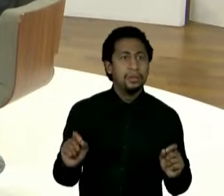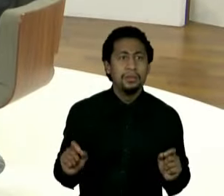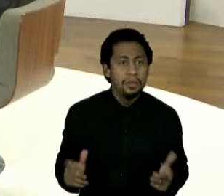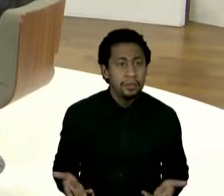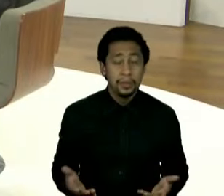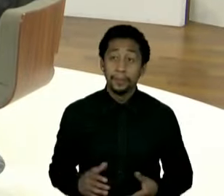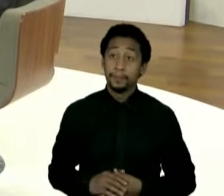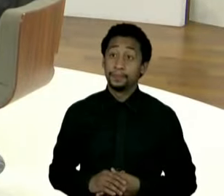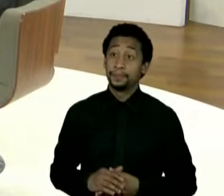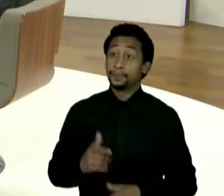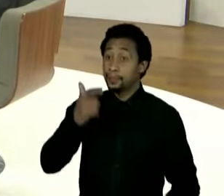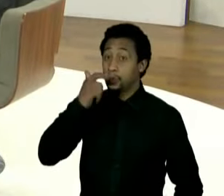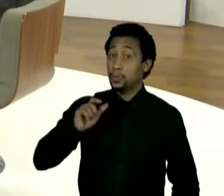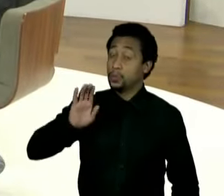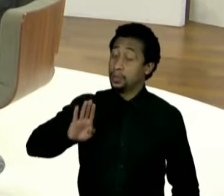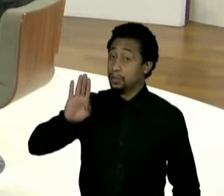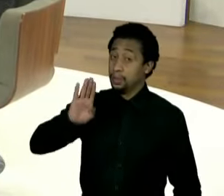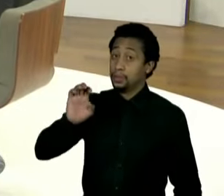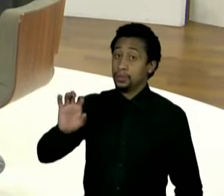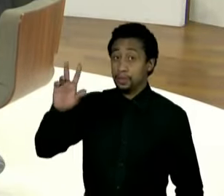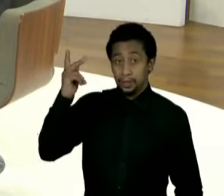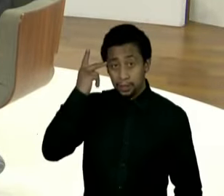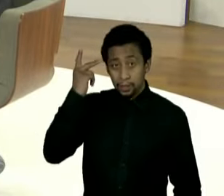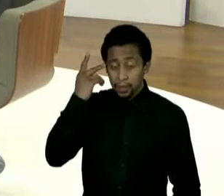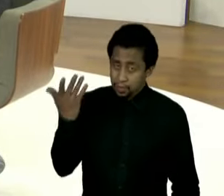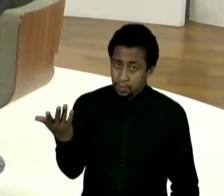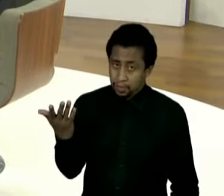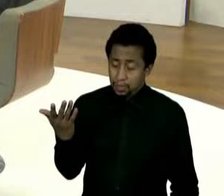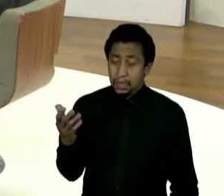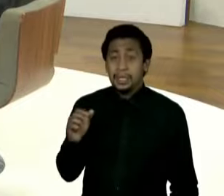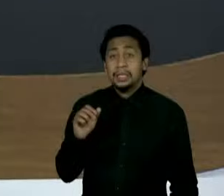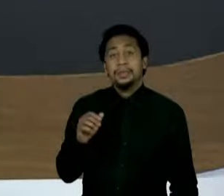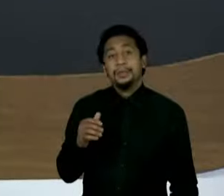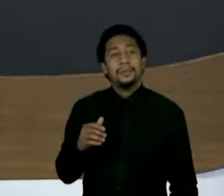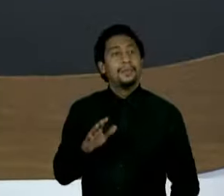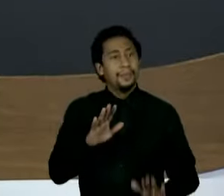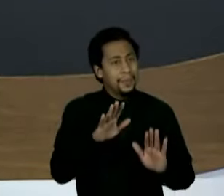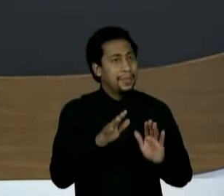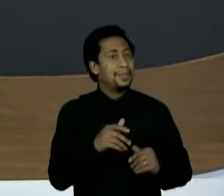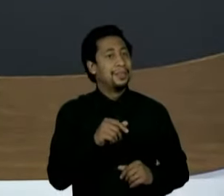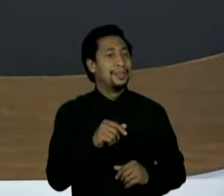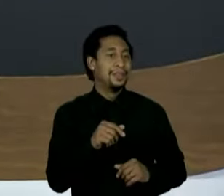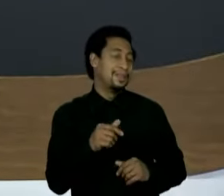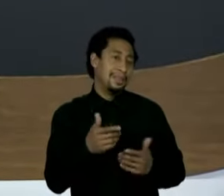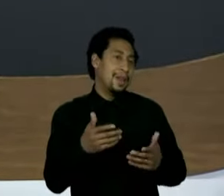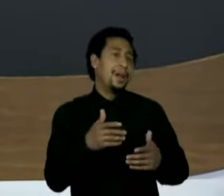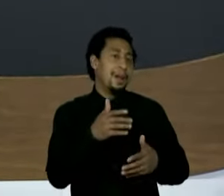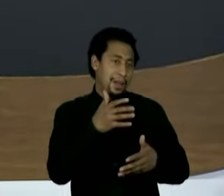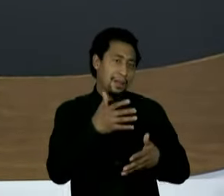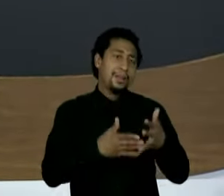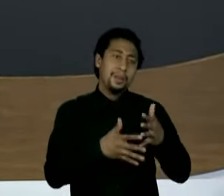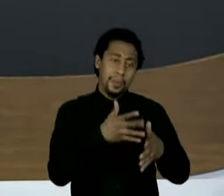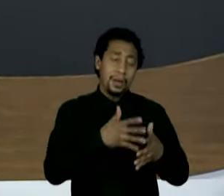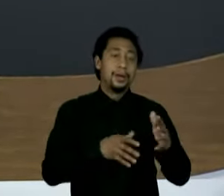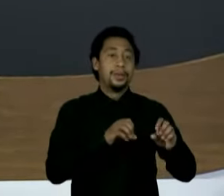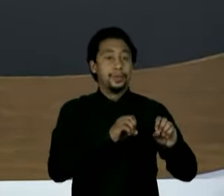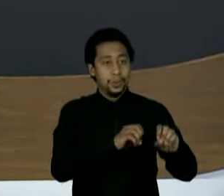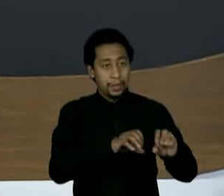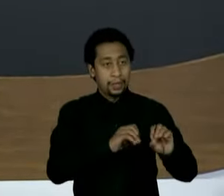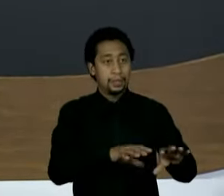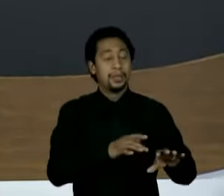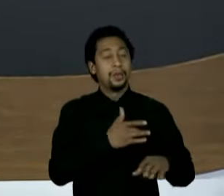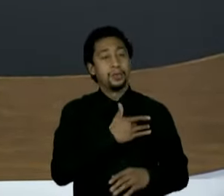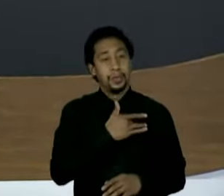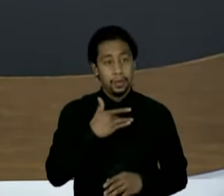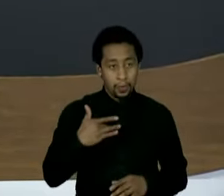a governador de São Paulo. Se eu fosse candidato a presidente da República, eu ia certamente... Mas é porque isso atinge a educação de São Paulo, saúde, repasses